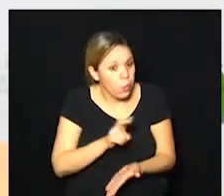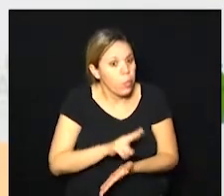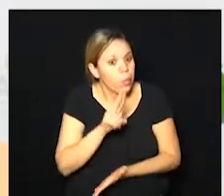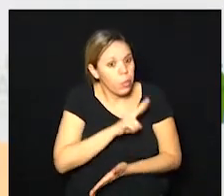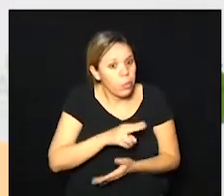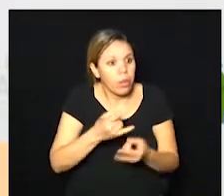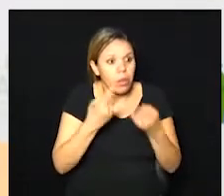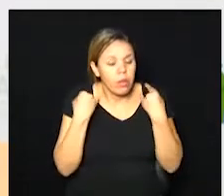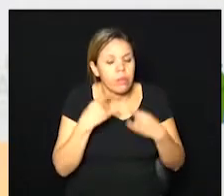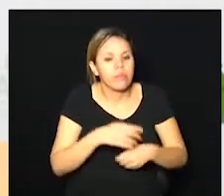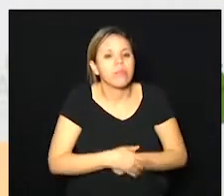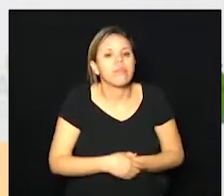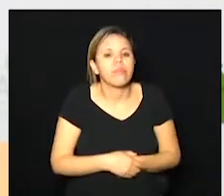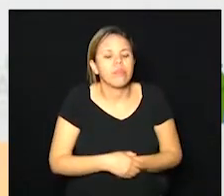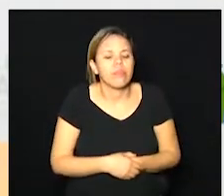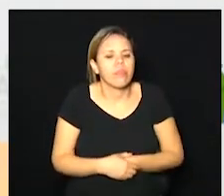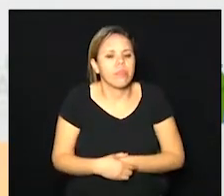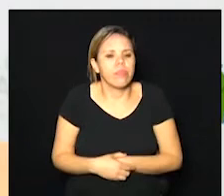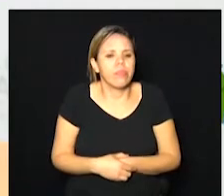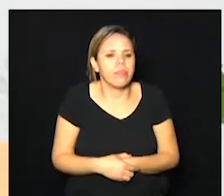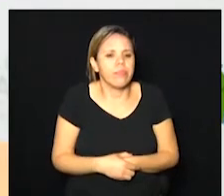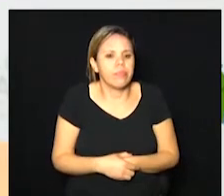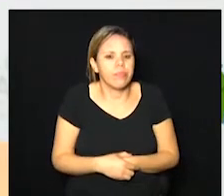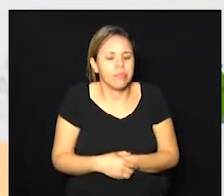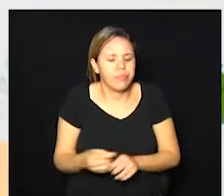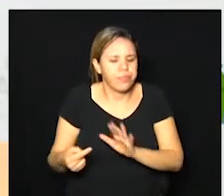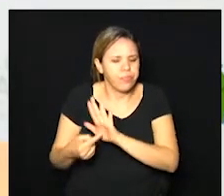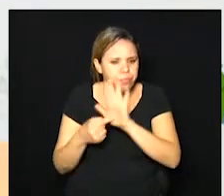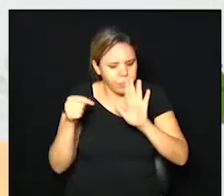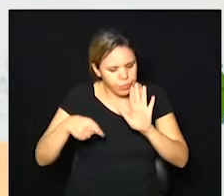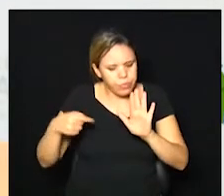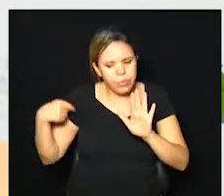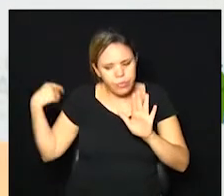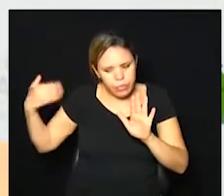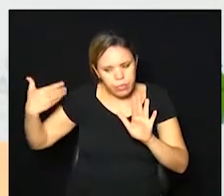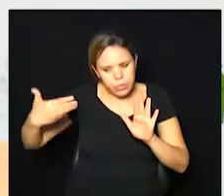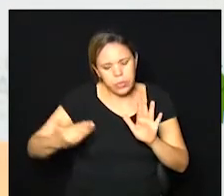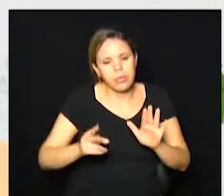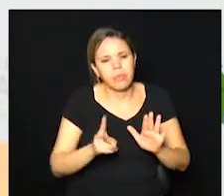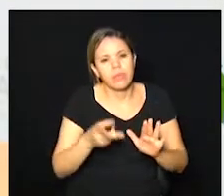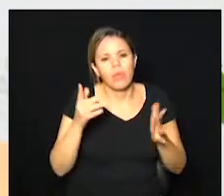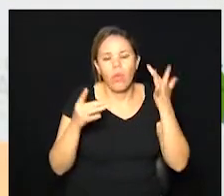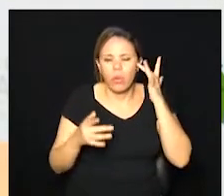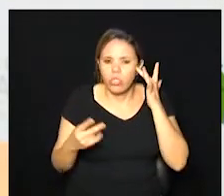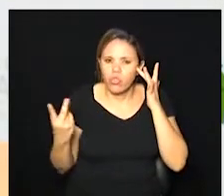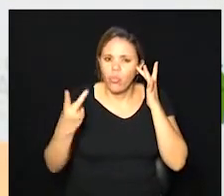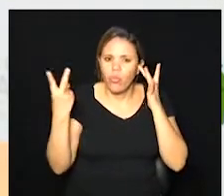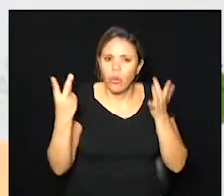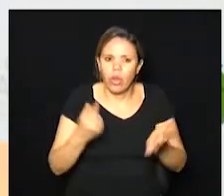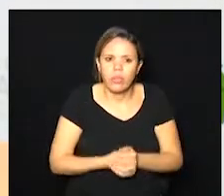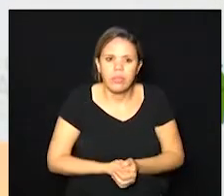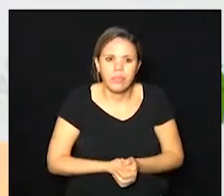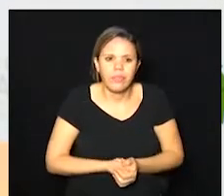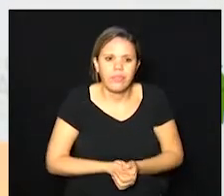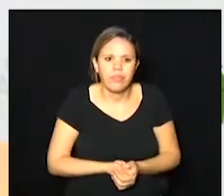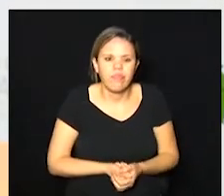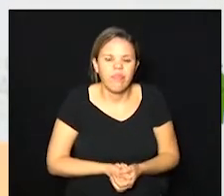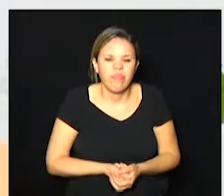a máscara como foi demonstrado aqui acho que o valor ele